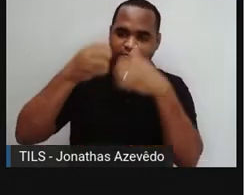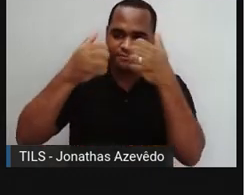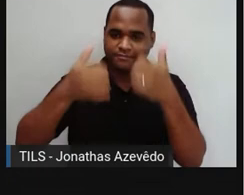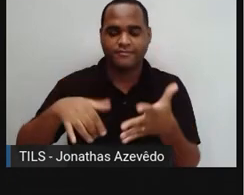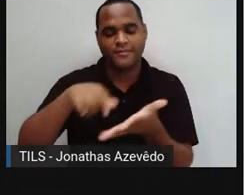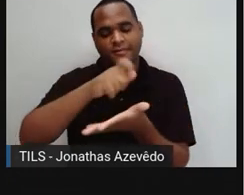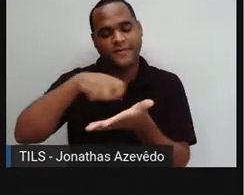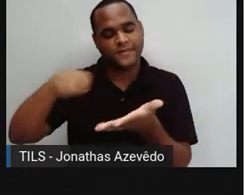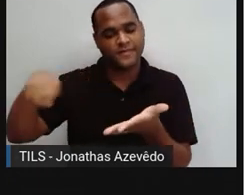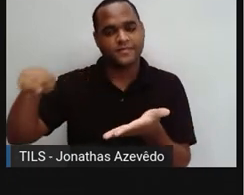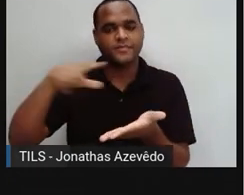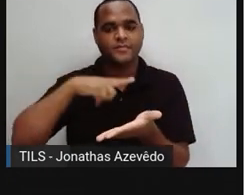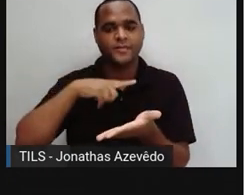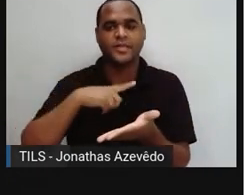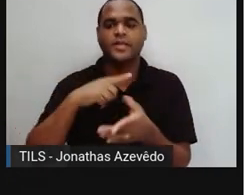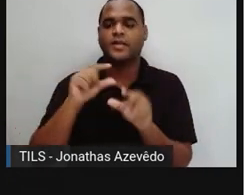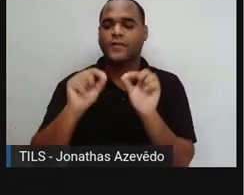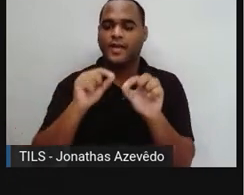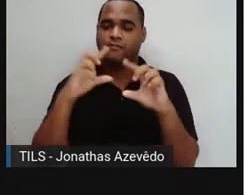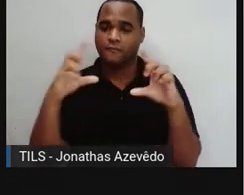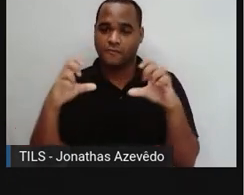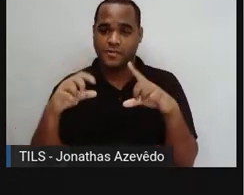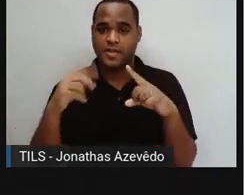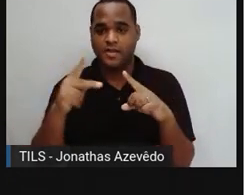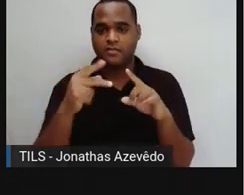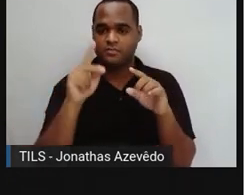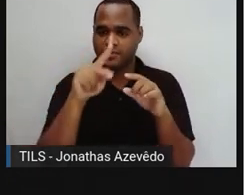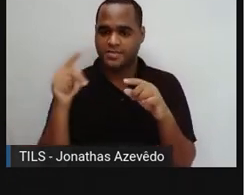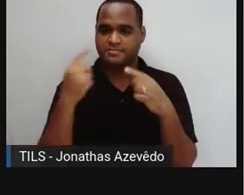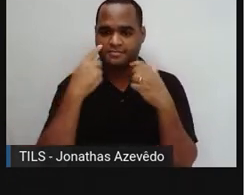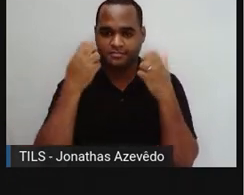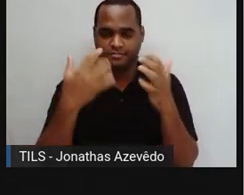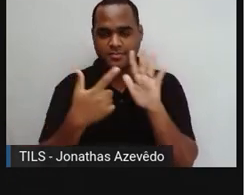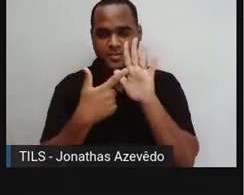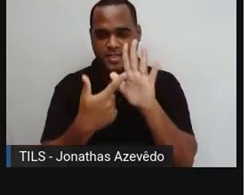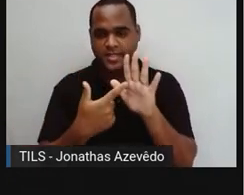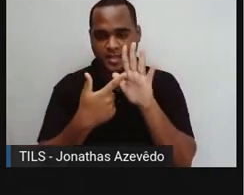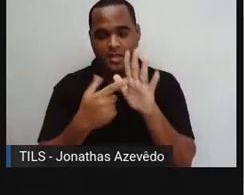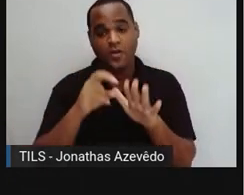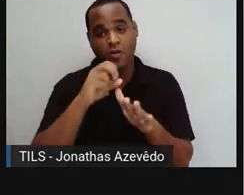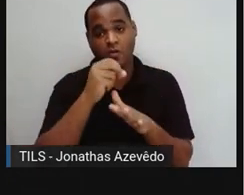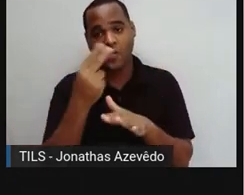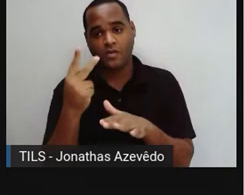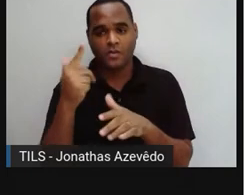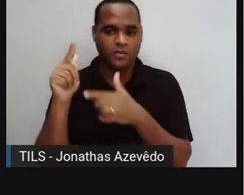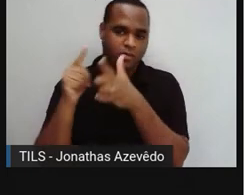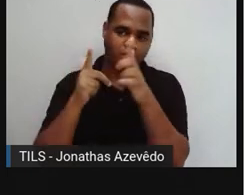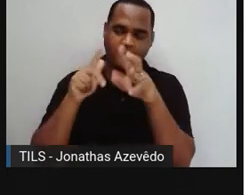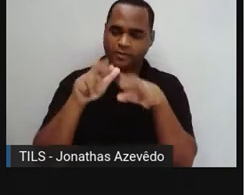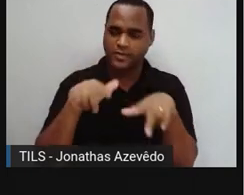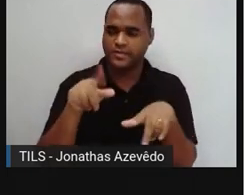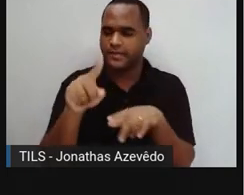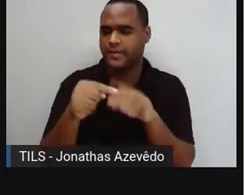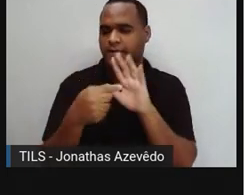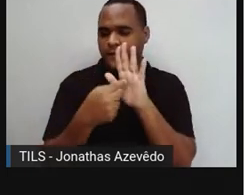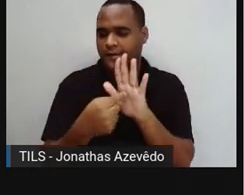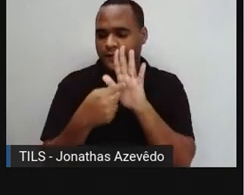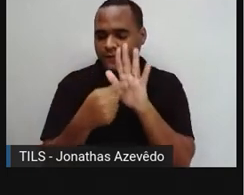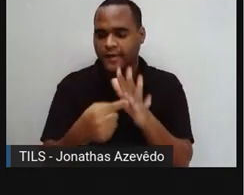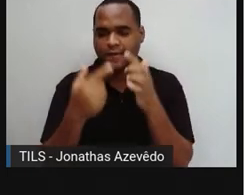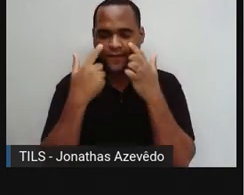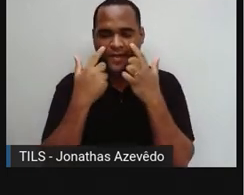escrita sobre as fotografias que a Pró lhe mostrou ou sobre outras fotografias que você viesse a